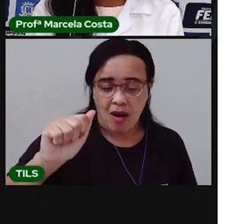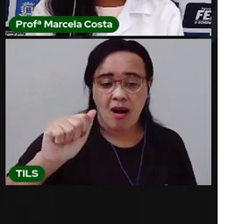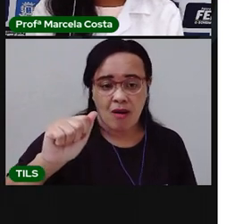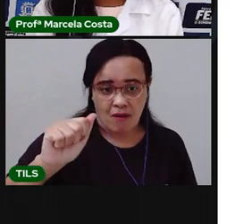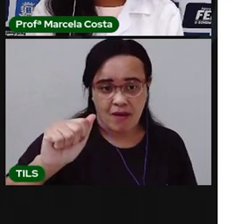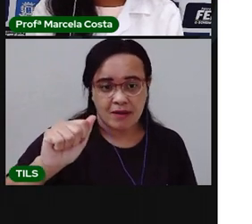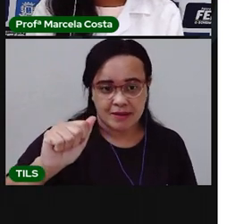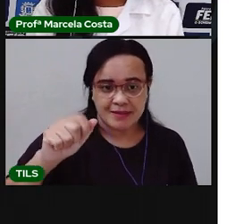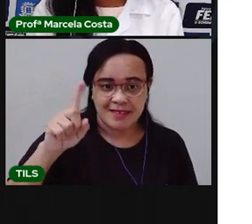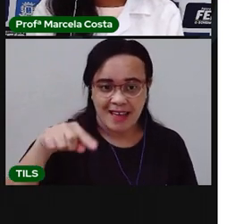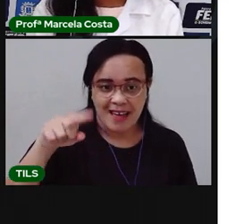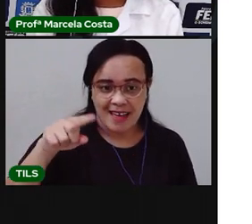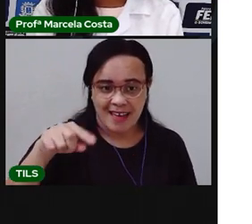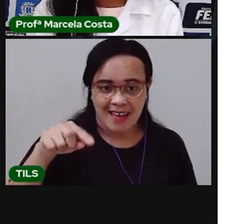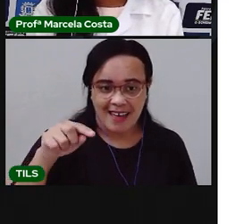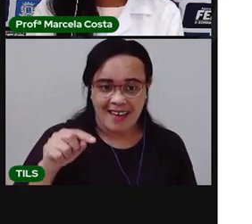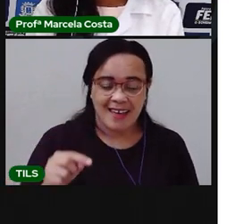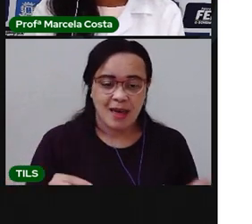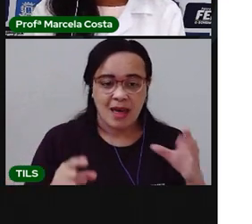Canoa.